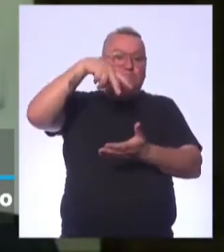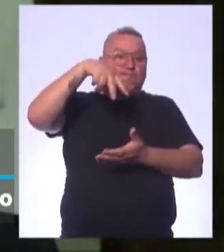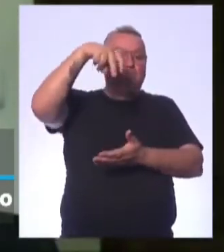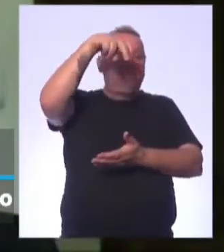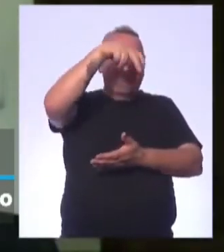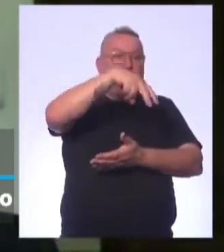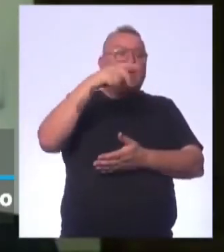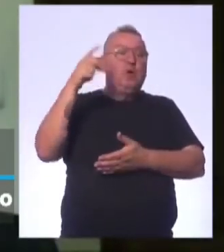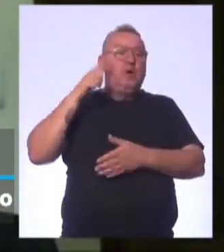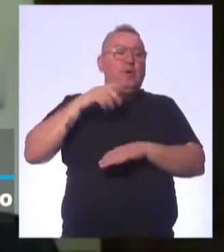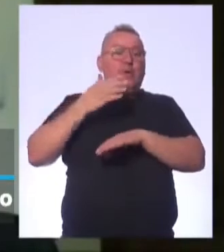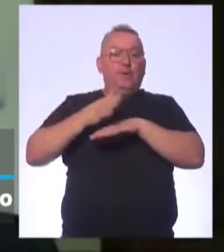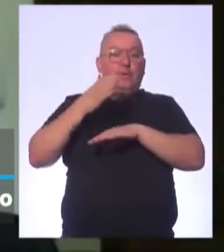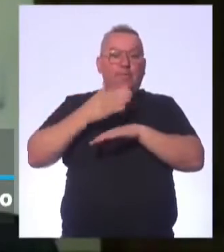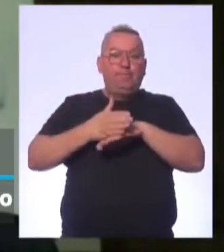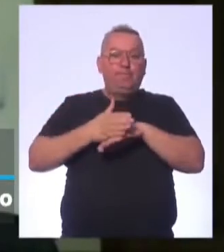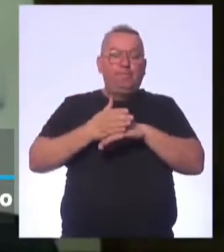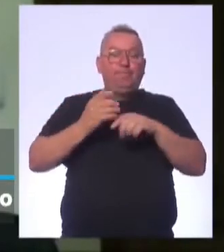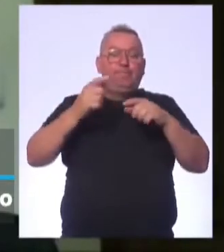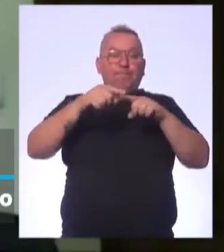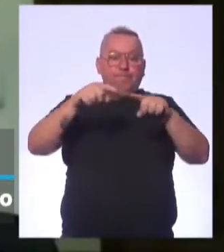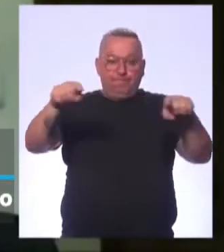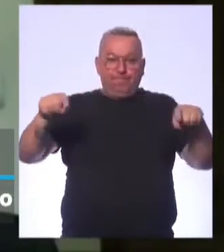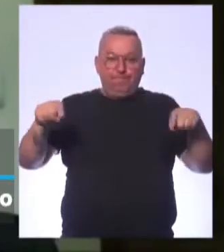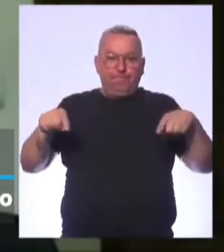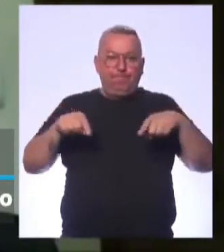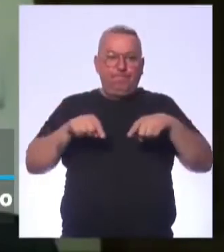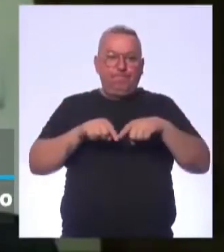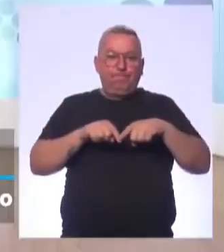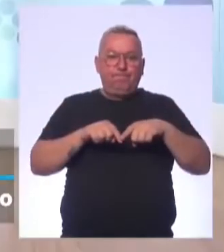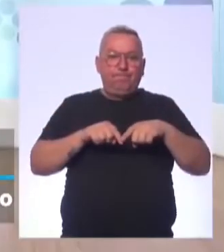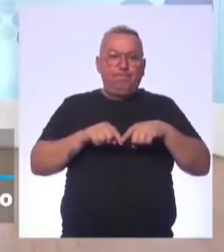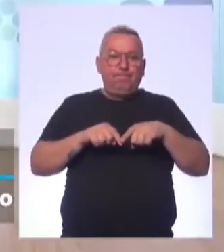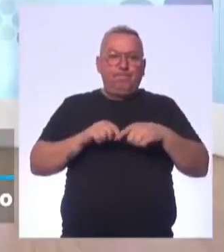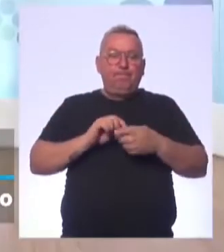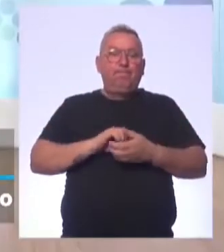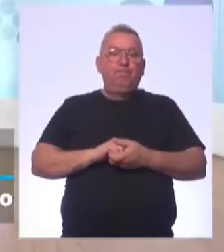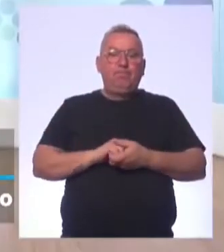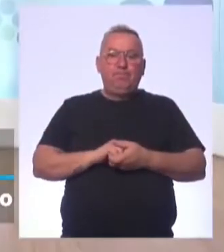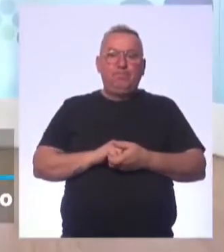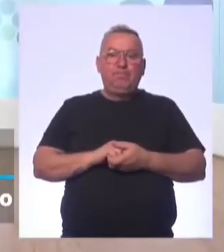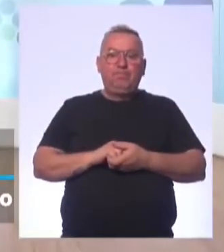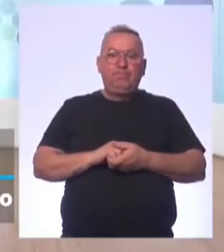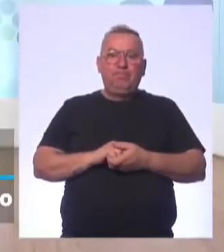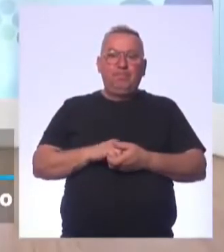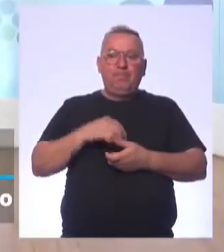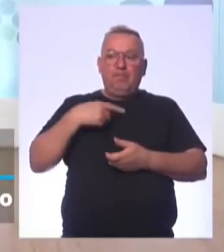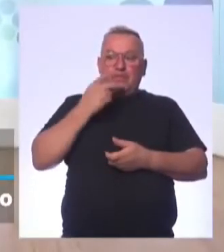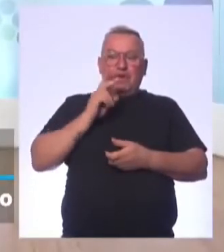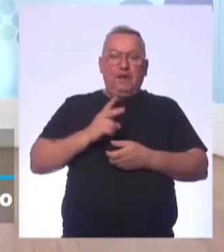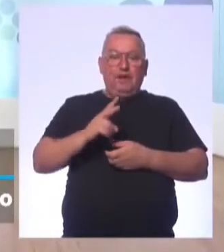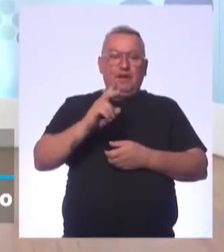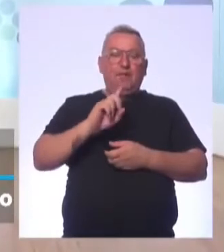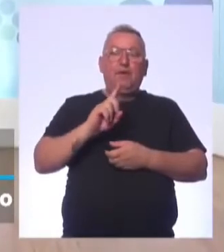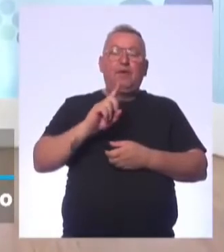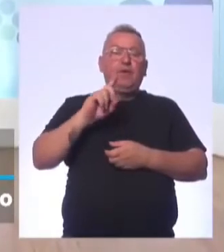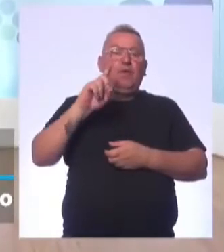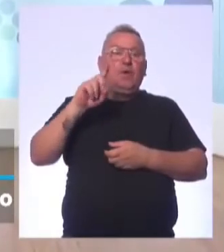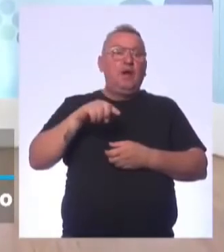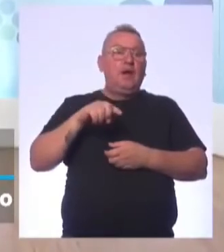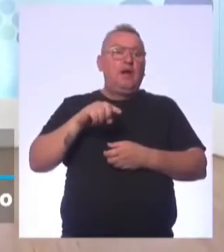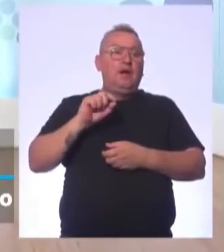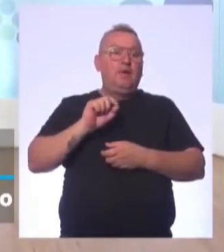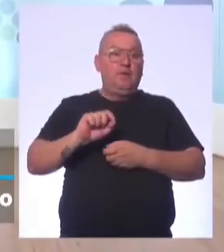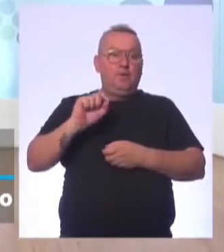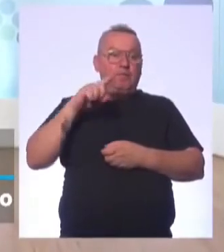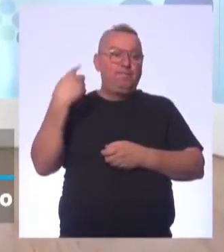E eu treinei ela num campo. Professora. Num campinho. Professora, isso a gente sempre fala aqui, não é, Juliana? Da questão